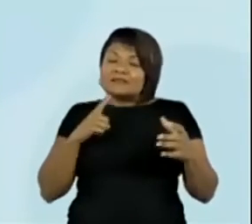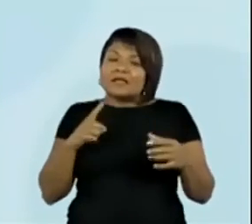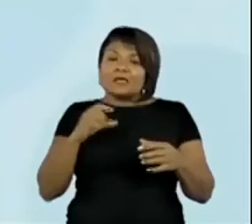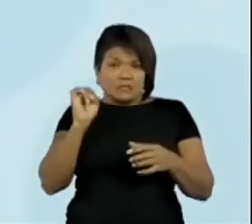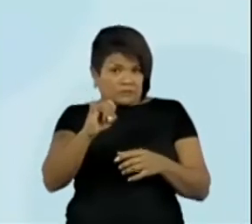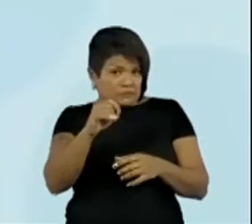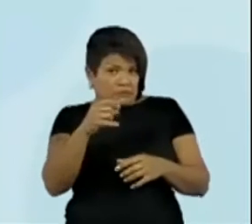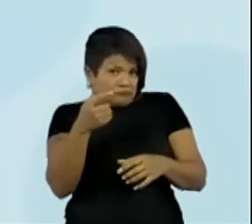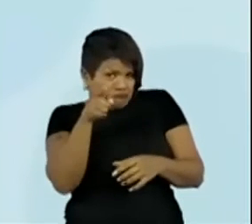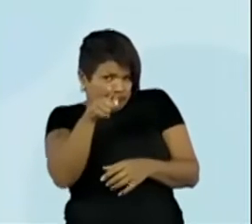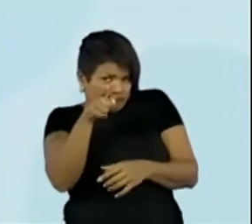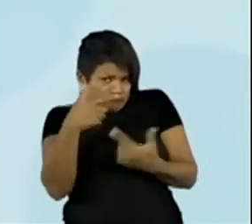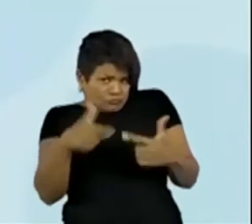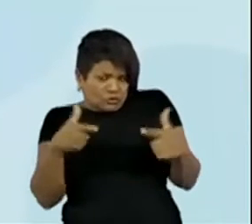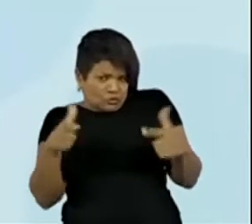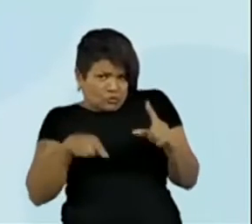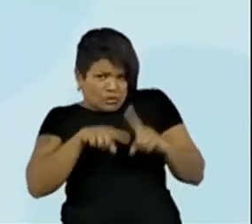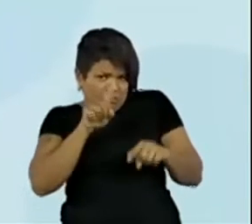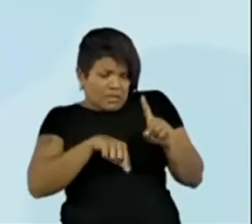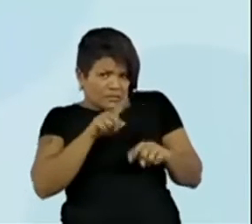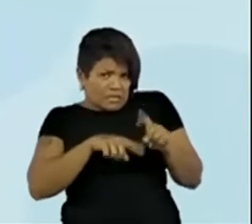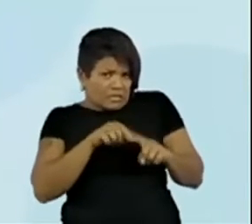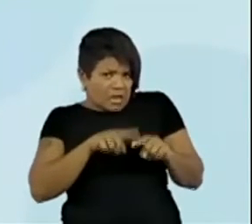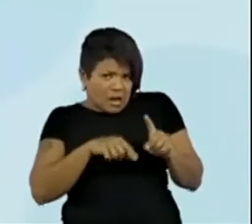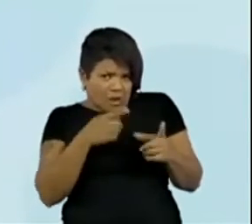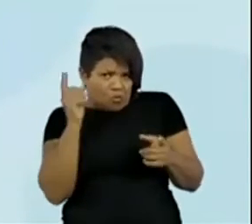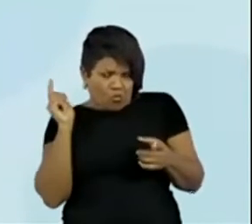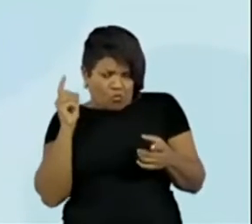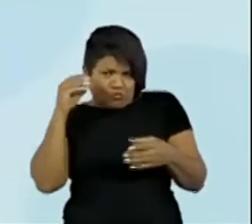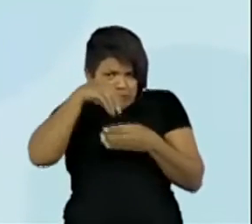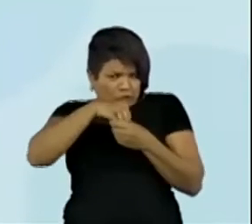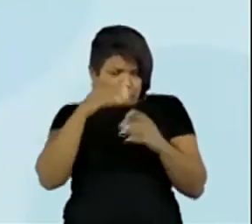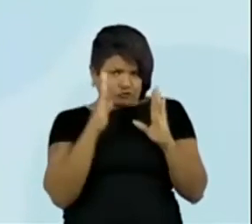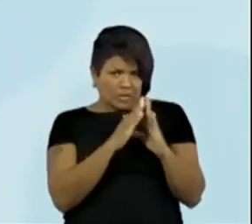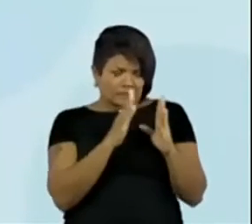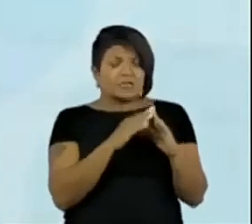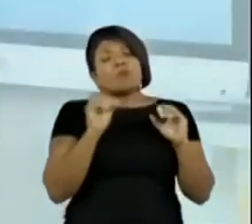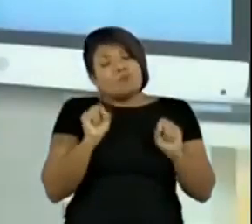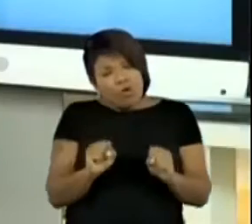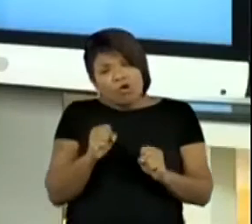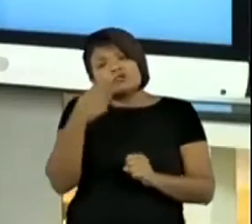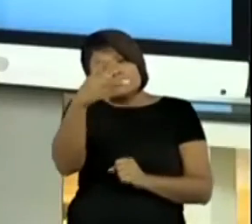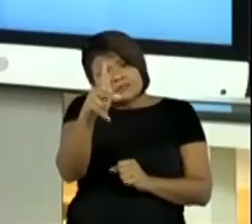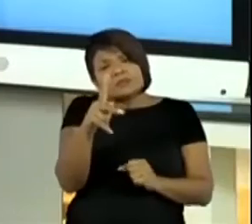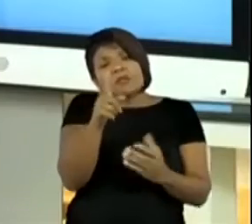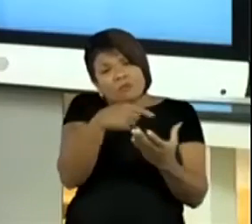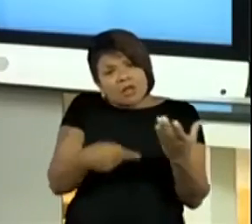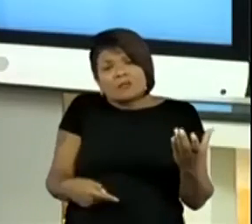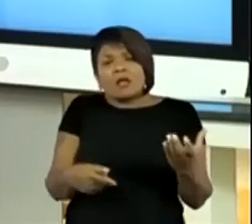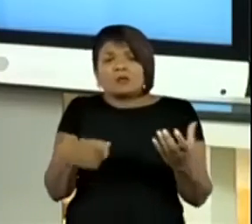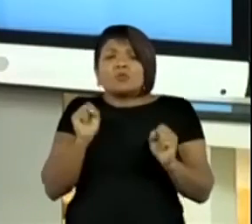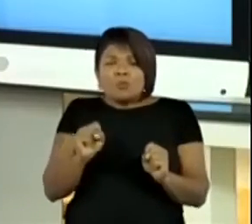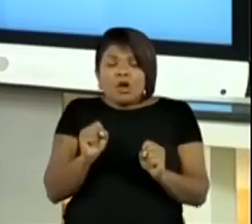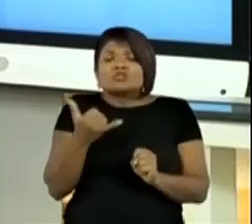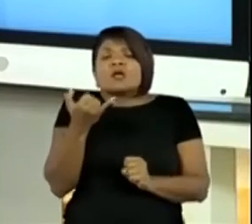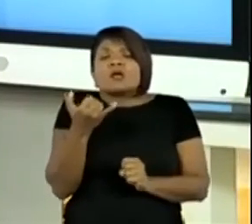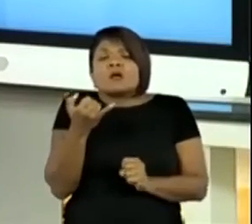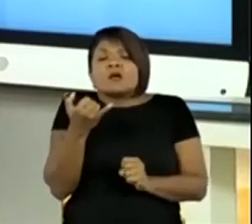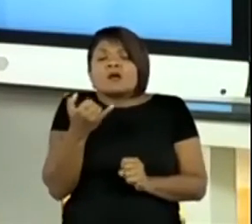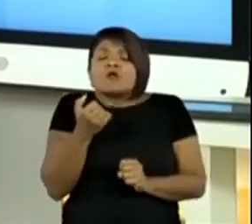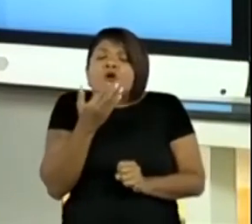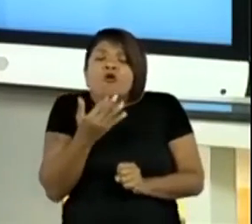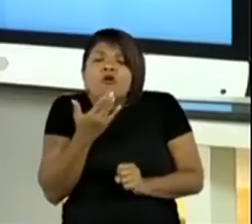essas possibilidades de materiais que eu estou dando, você pode fazer no seu caderno e fazer com canetinha, tá?